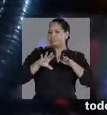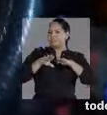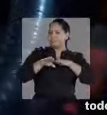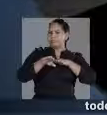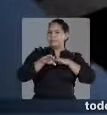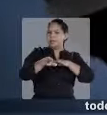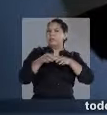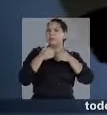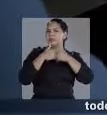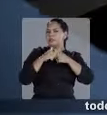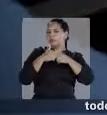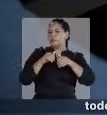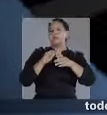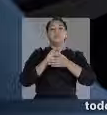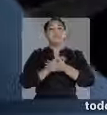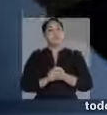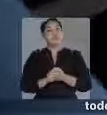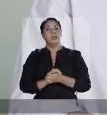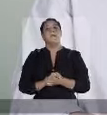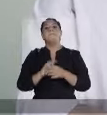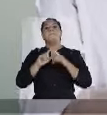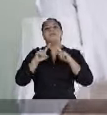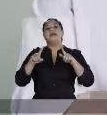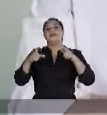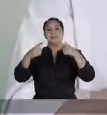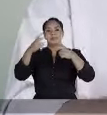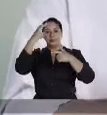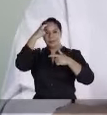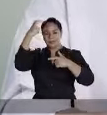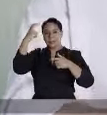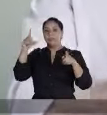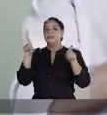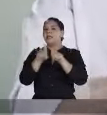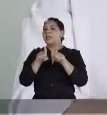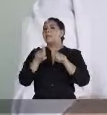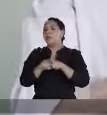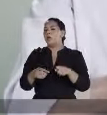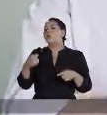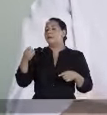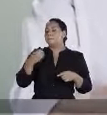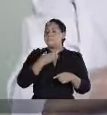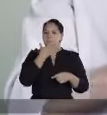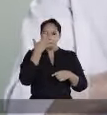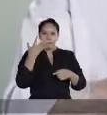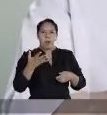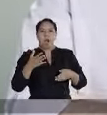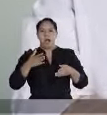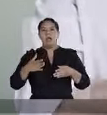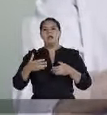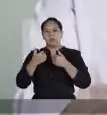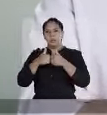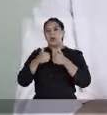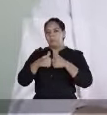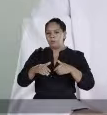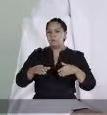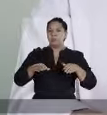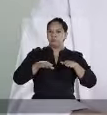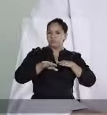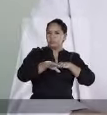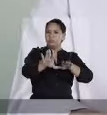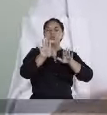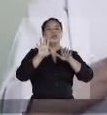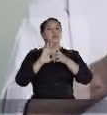fluxo ao transporte coletivo. Mas a cidade inteligente traz também benefícios indiretos ao transporte público.